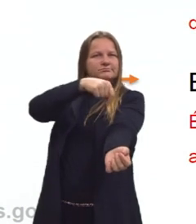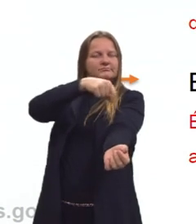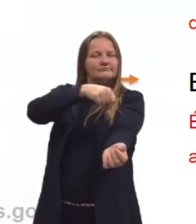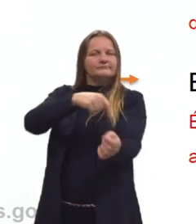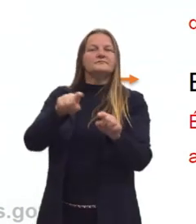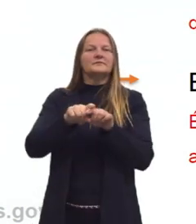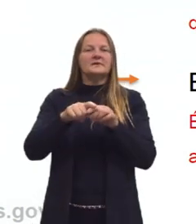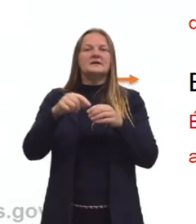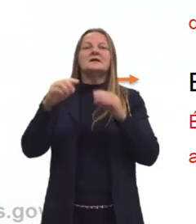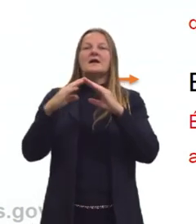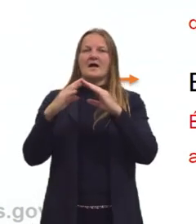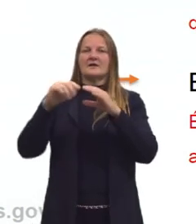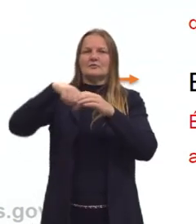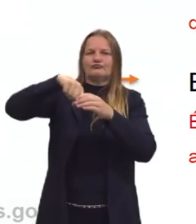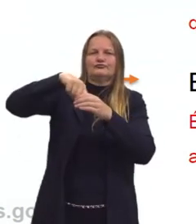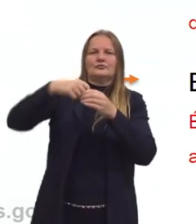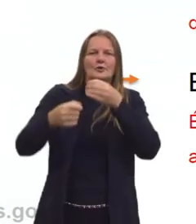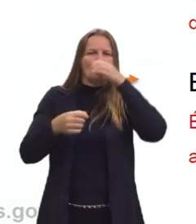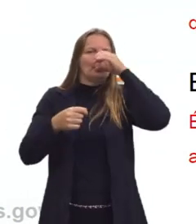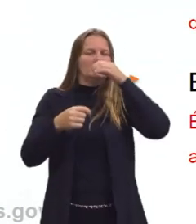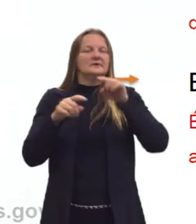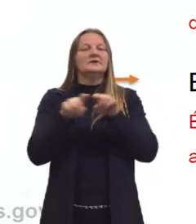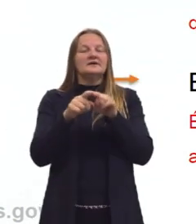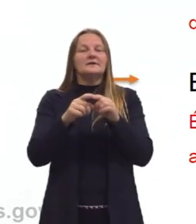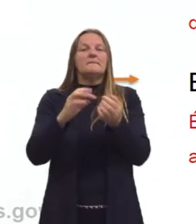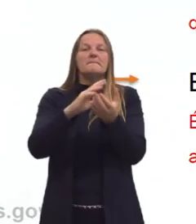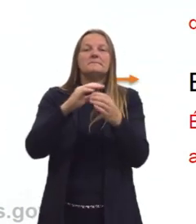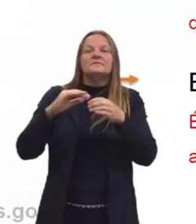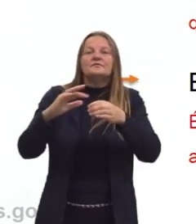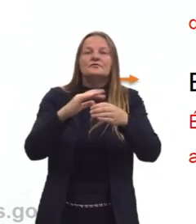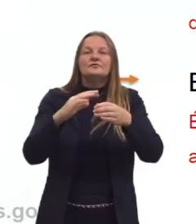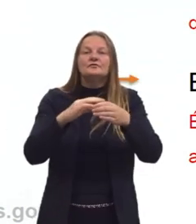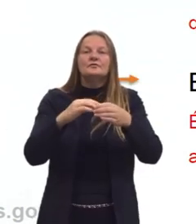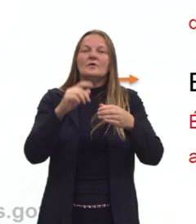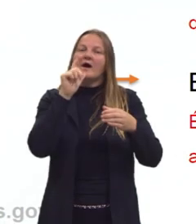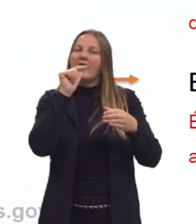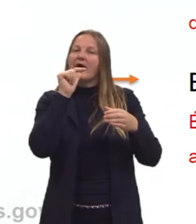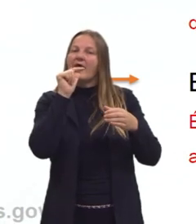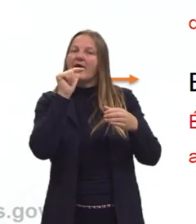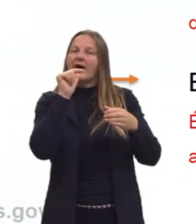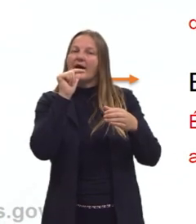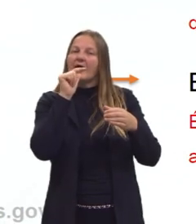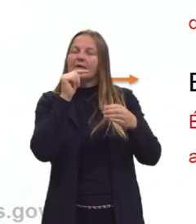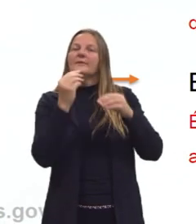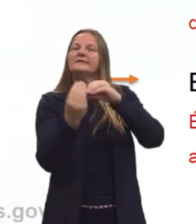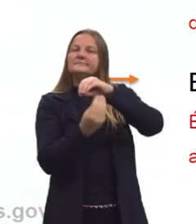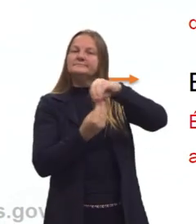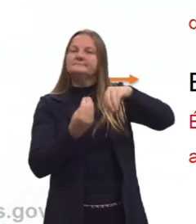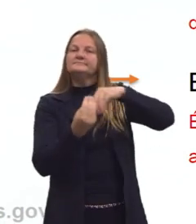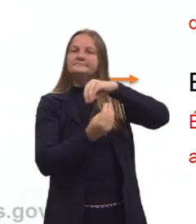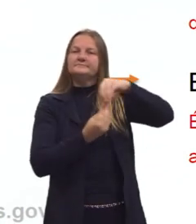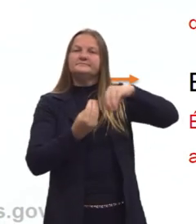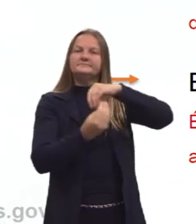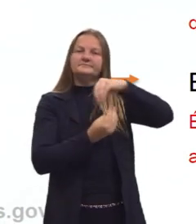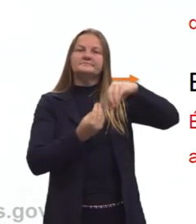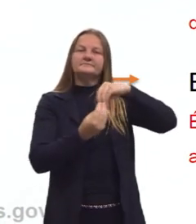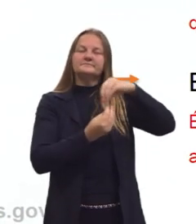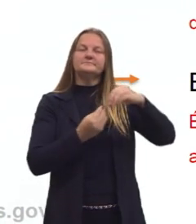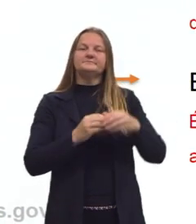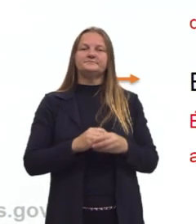sorinho que a gente faz em casa, é uma solução aquosa, ou seja, uma solução que é formada com água,